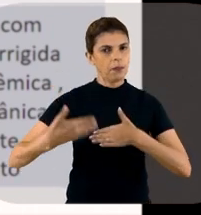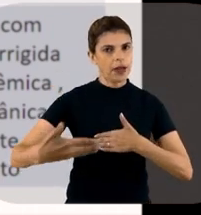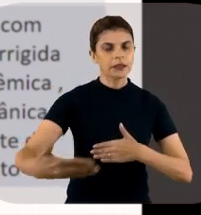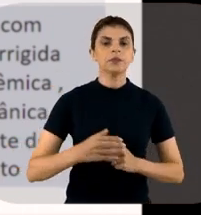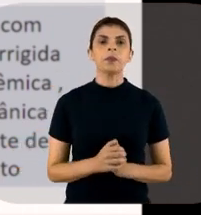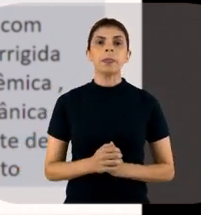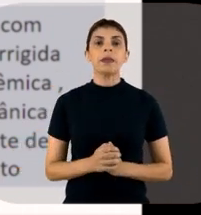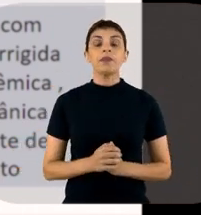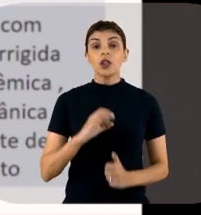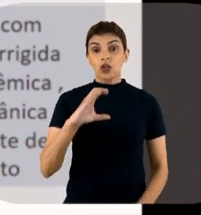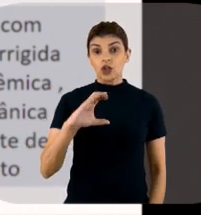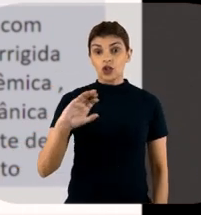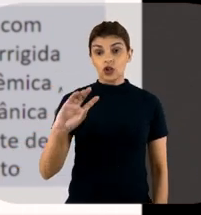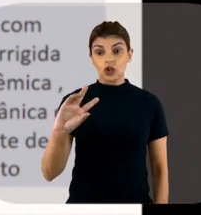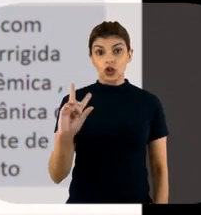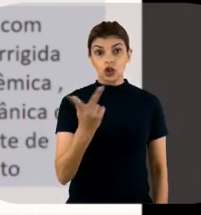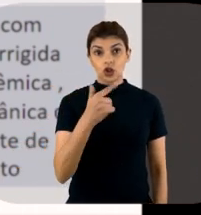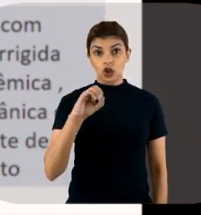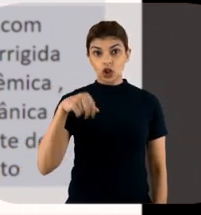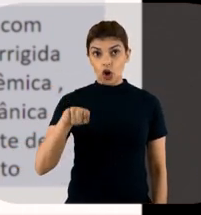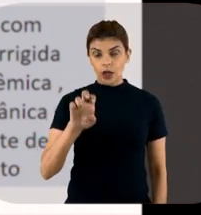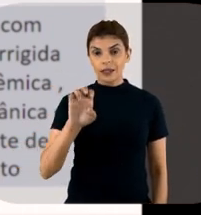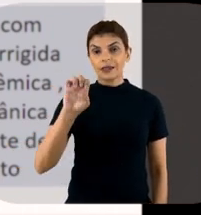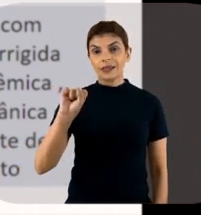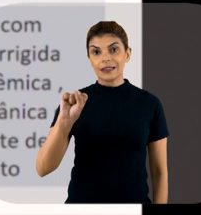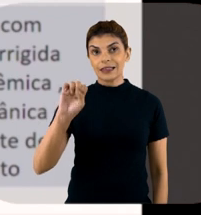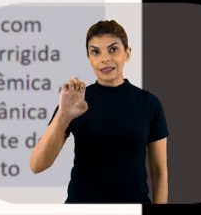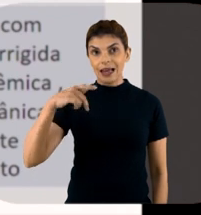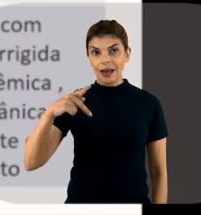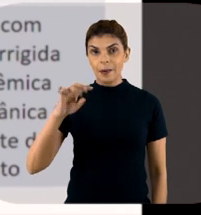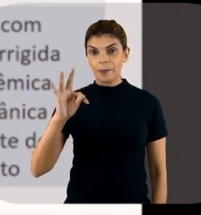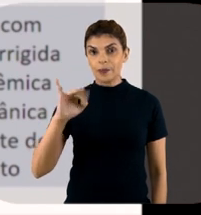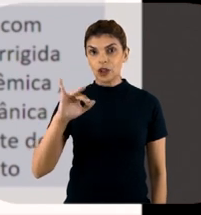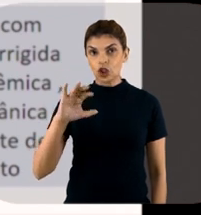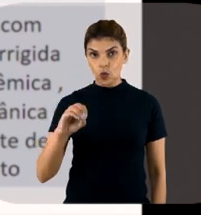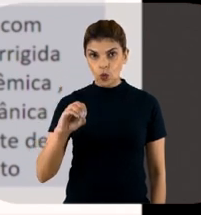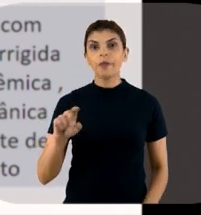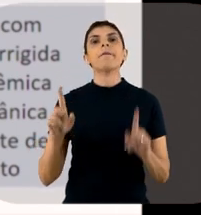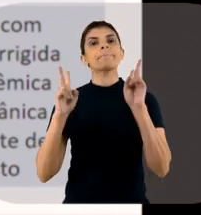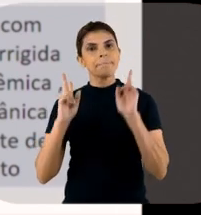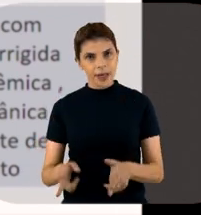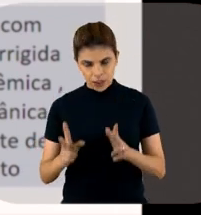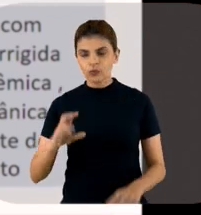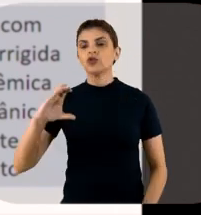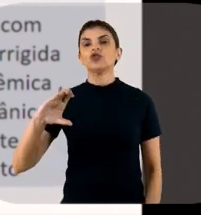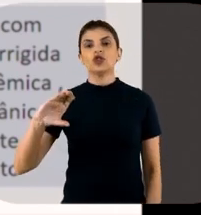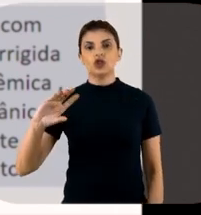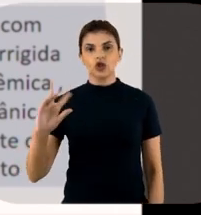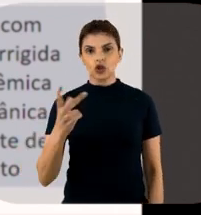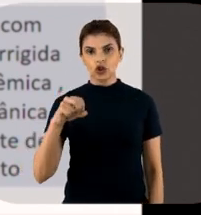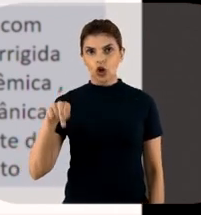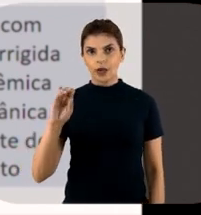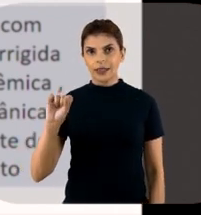questão. E temos o choque séptico, que continua sendo choque séptico, que é a sepsis que evolui com uma